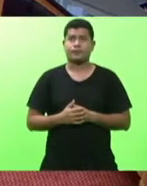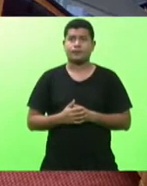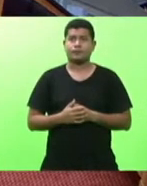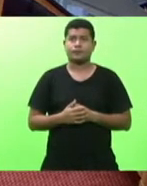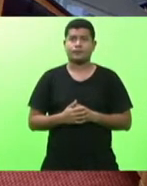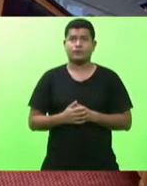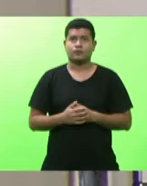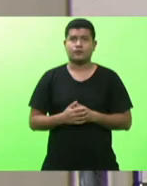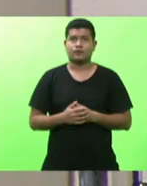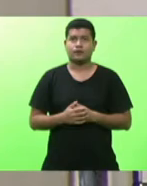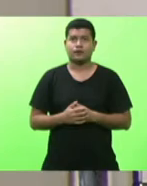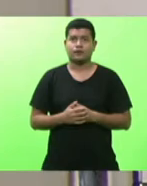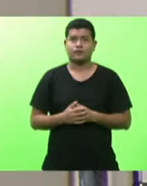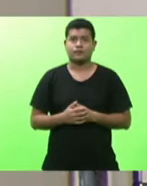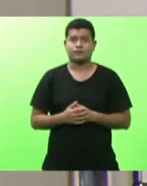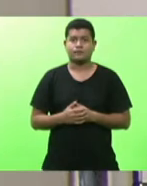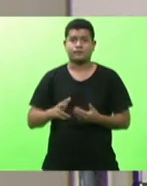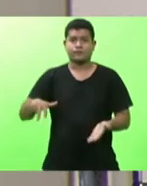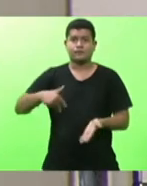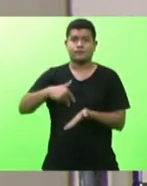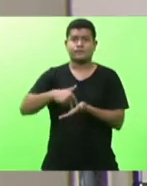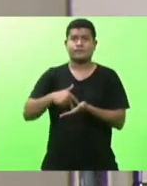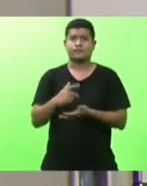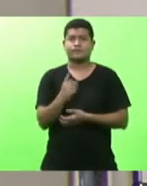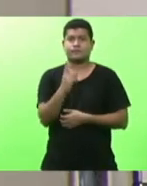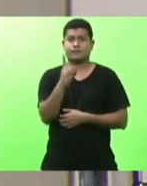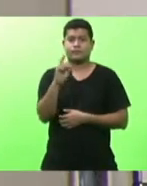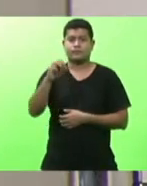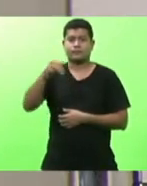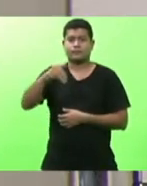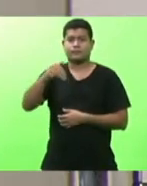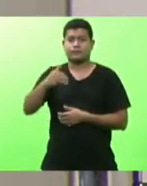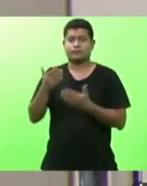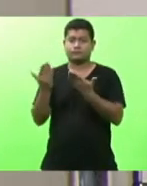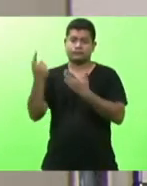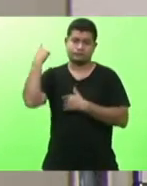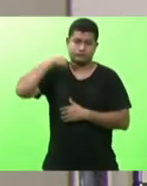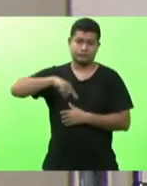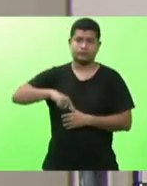Para uso da palavra pelo tempo de até 10 minutos o deputado Silvio Drevec